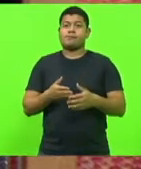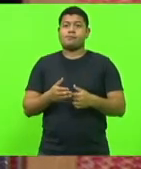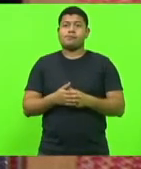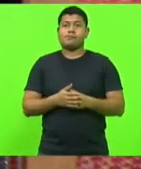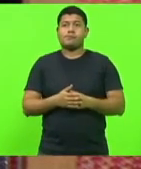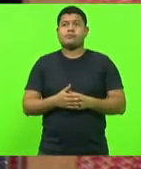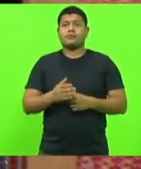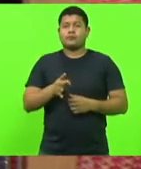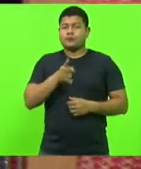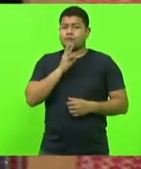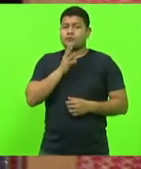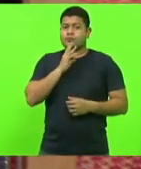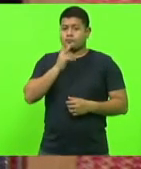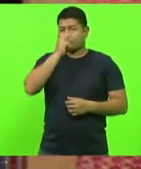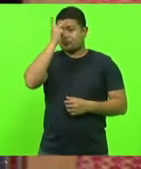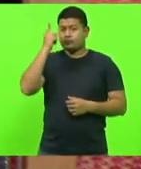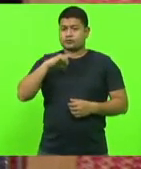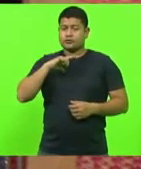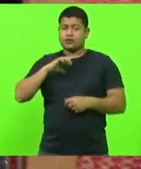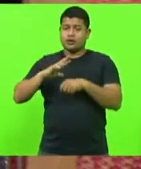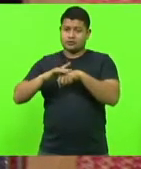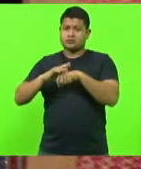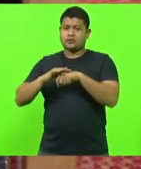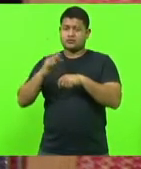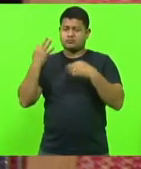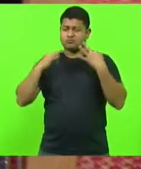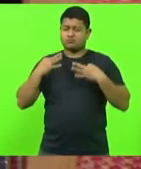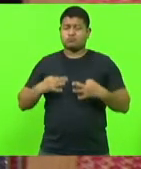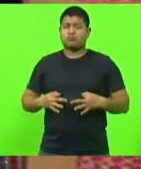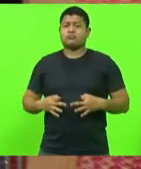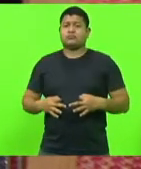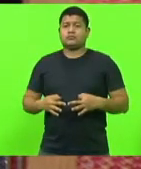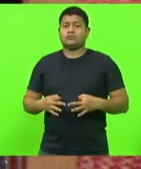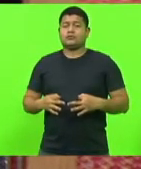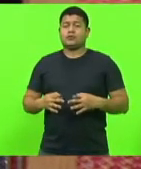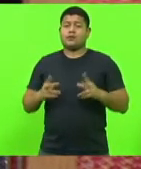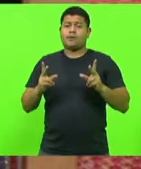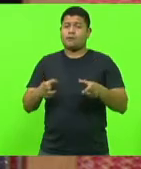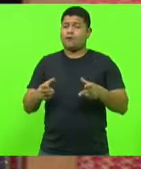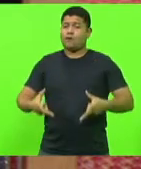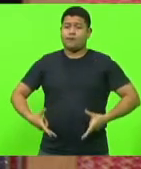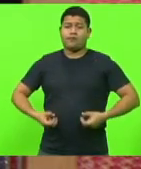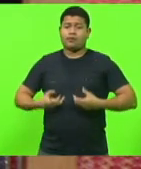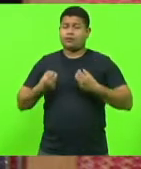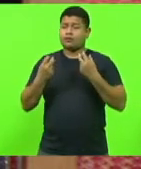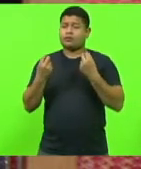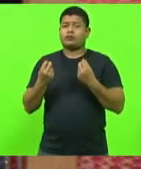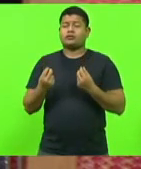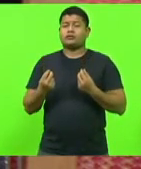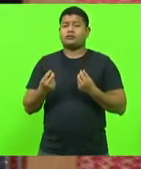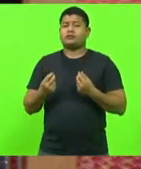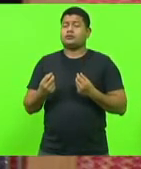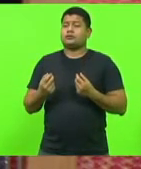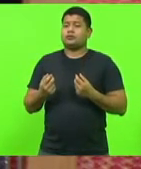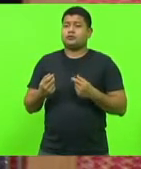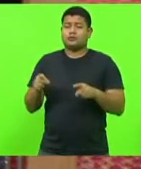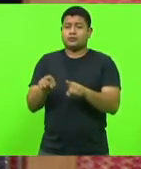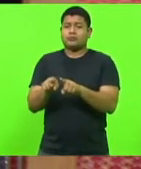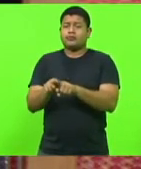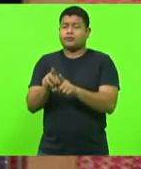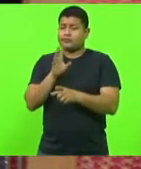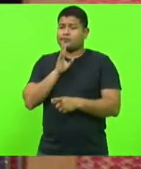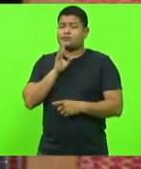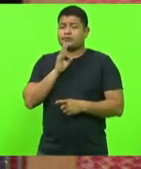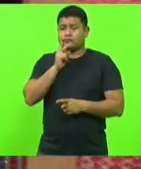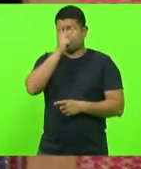Conheço pessoas com fibromialgia, como conheço com câncer, com todas essas doenças tão violentas.